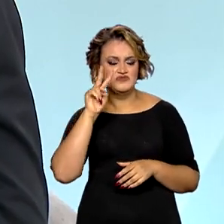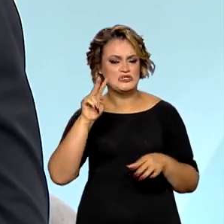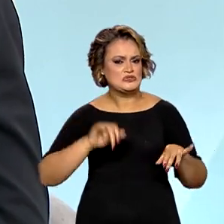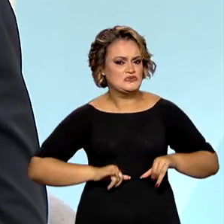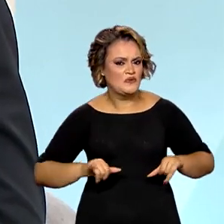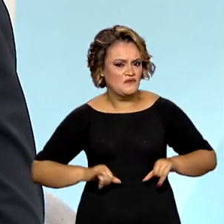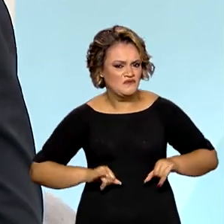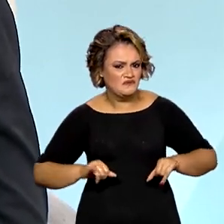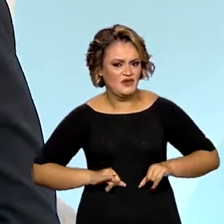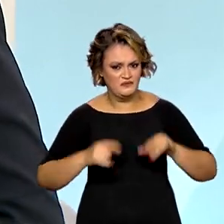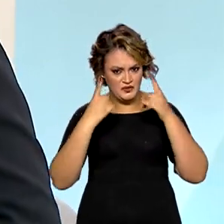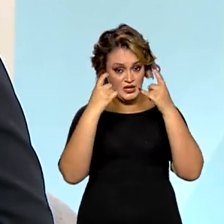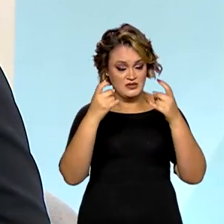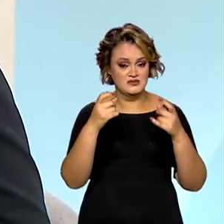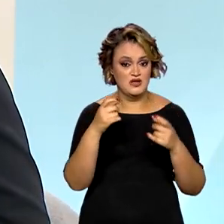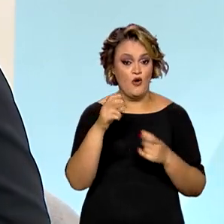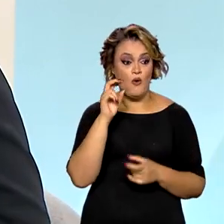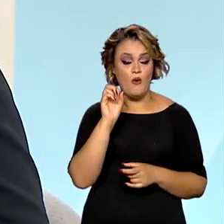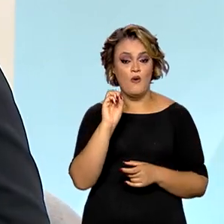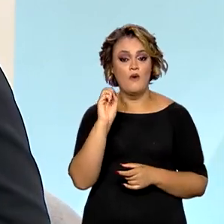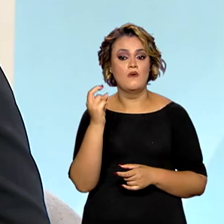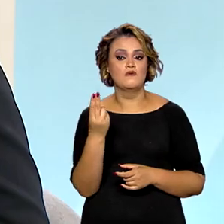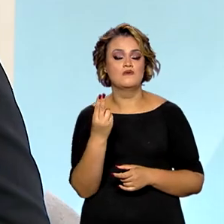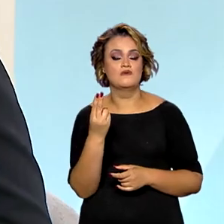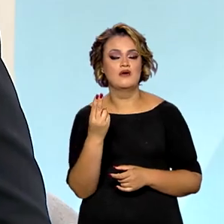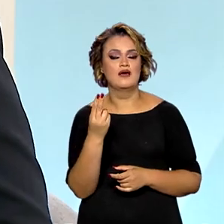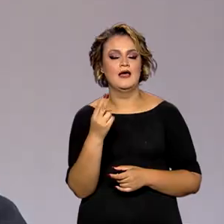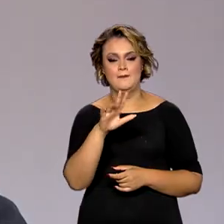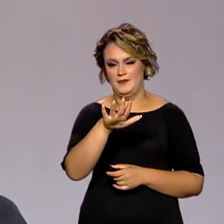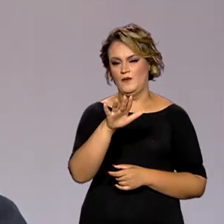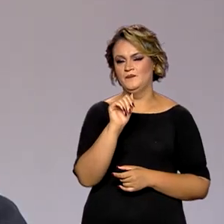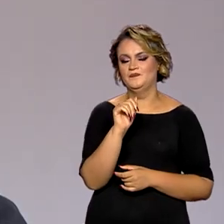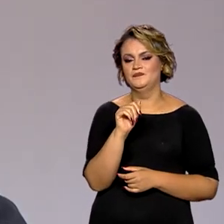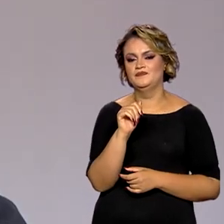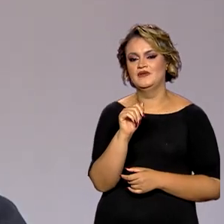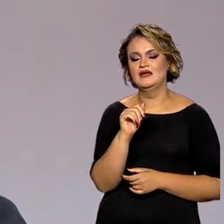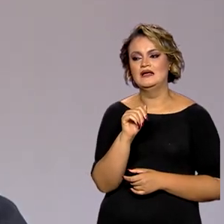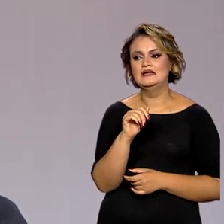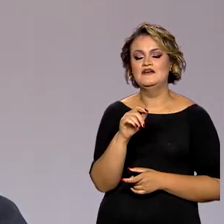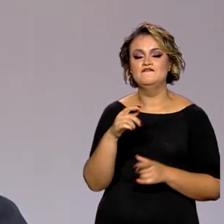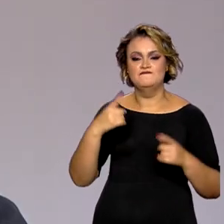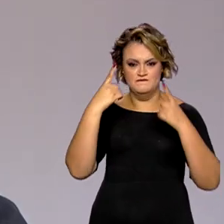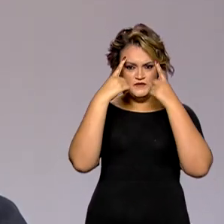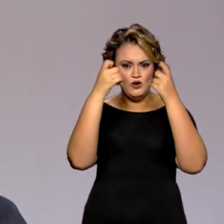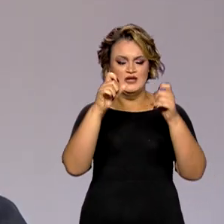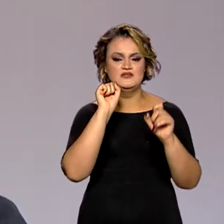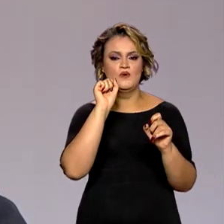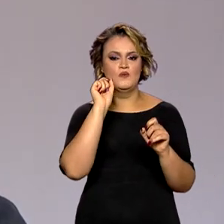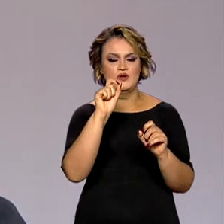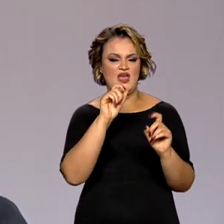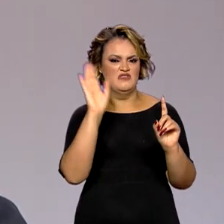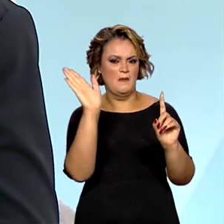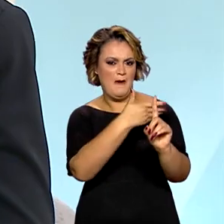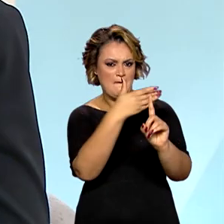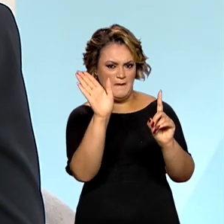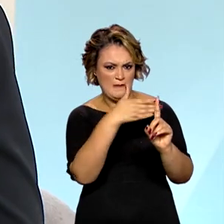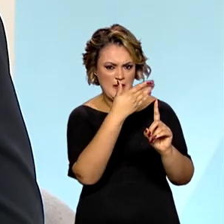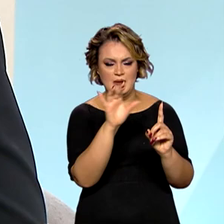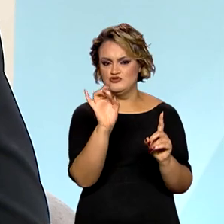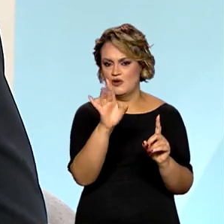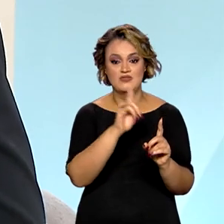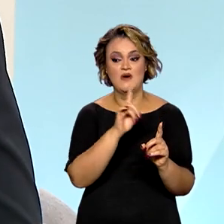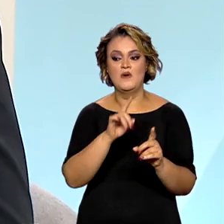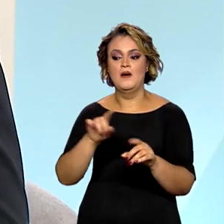sofreu algum tipo de violência, inclusive, viu Paulo, é interessante que há outras formas de violência que não a física, a